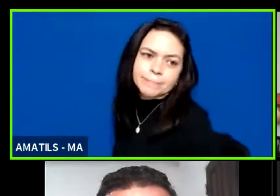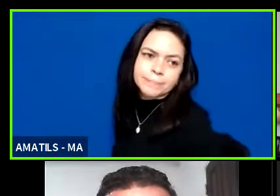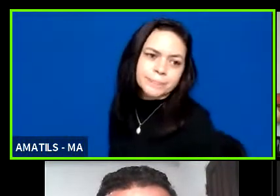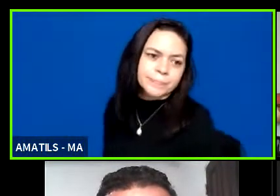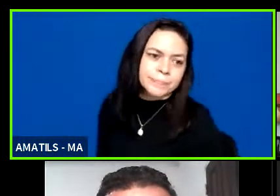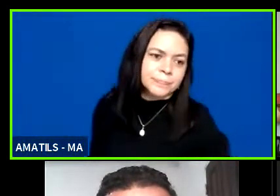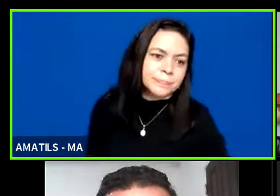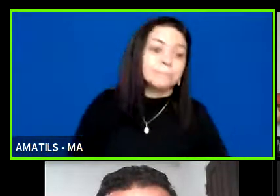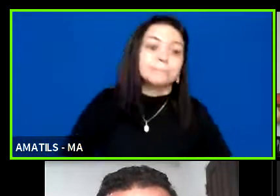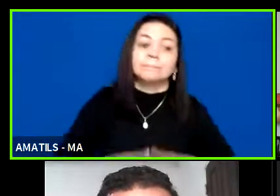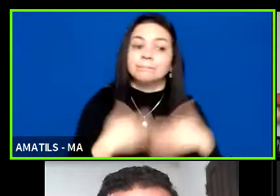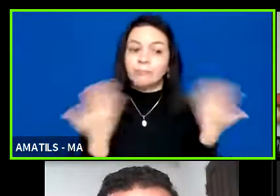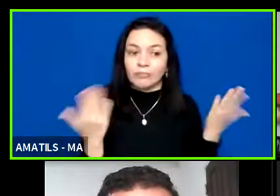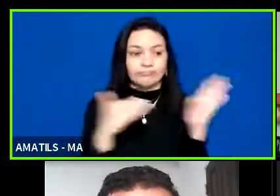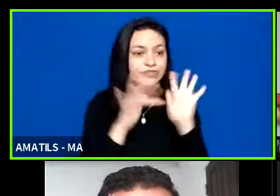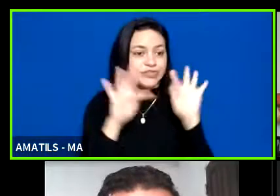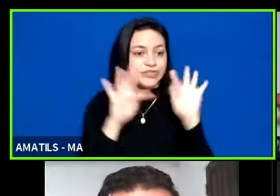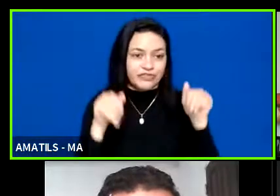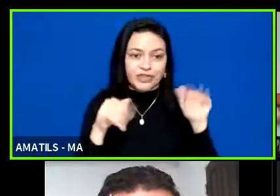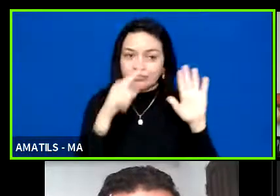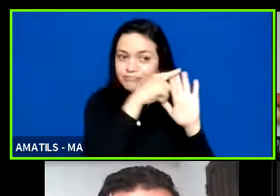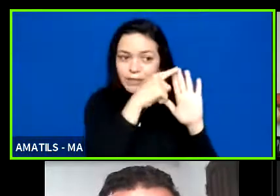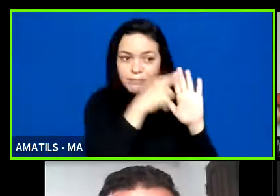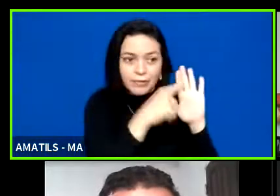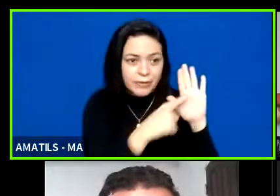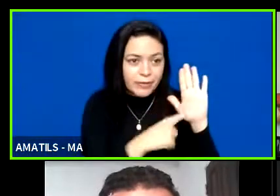enfim é isso os pontos principais